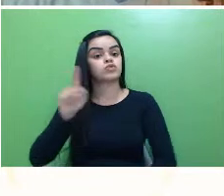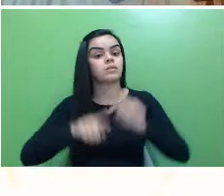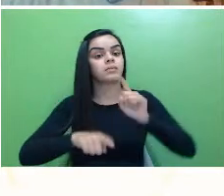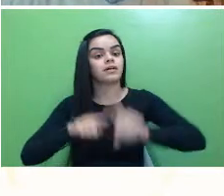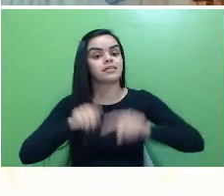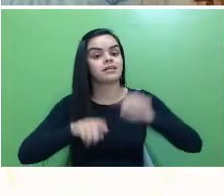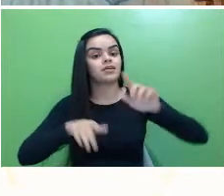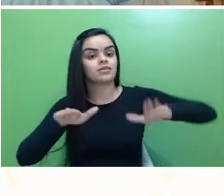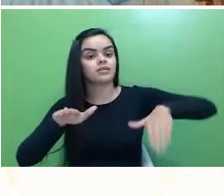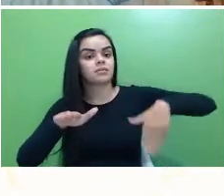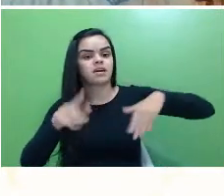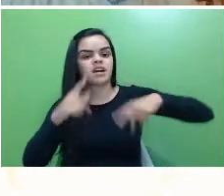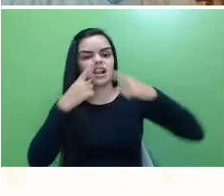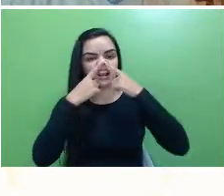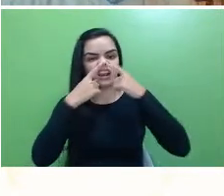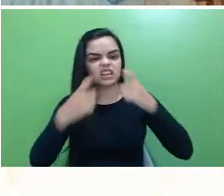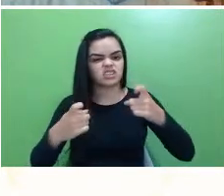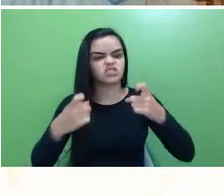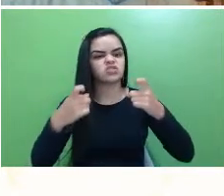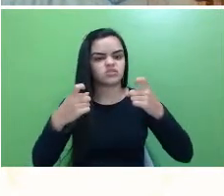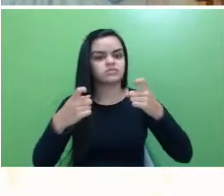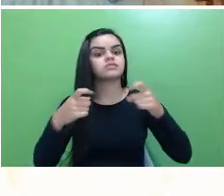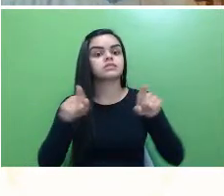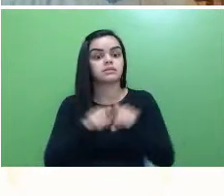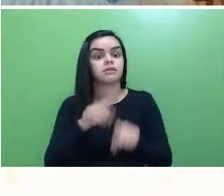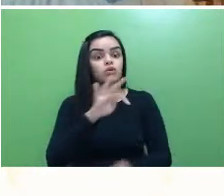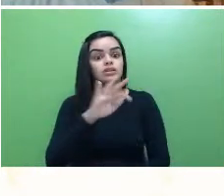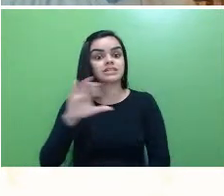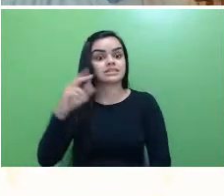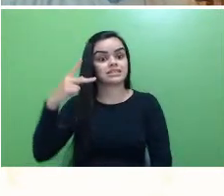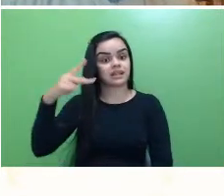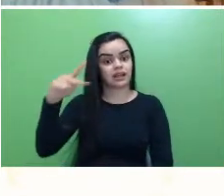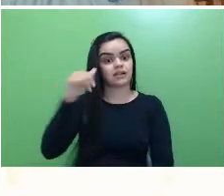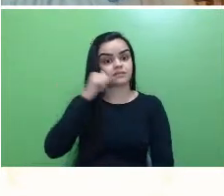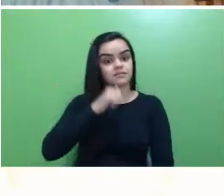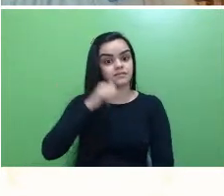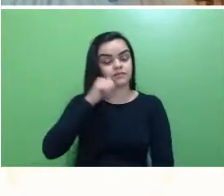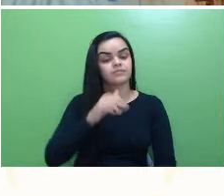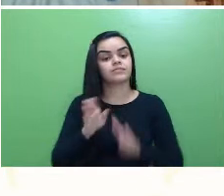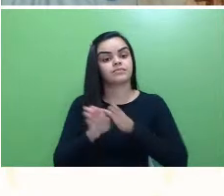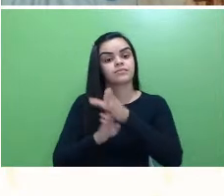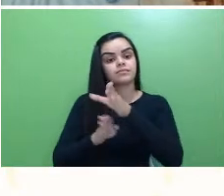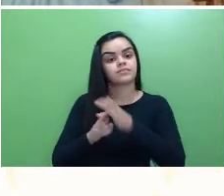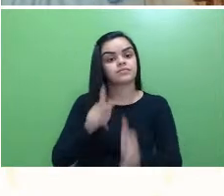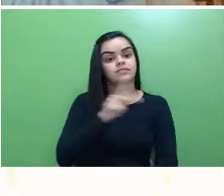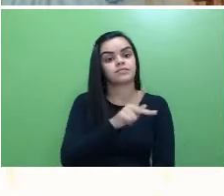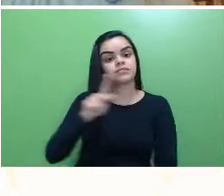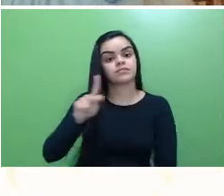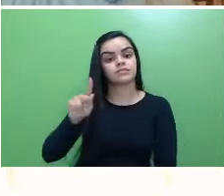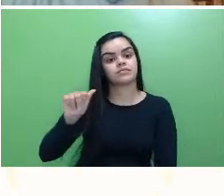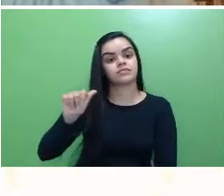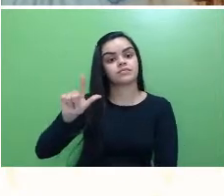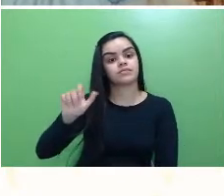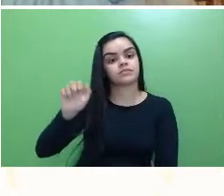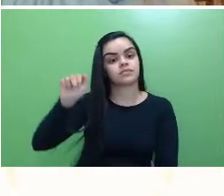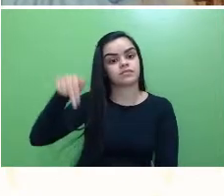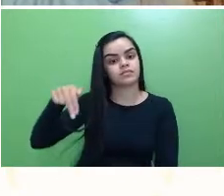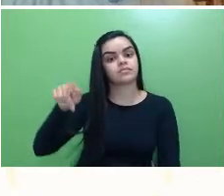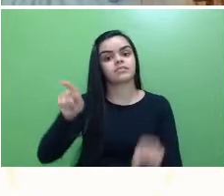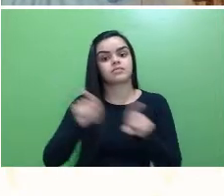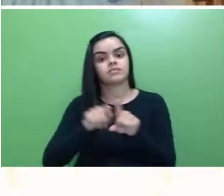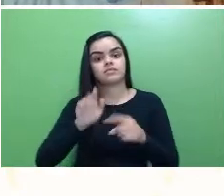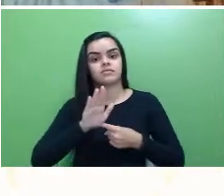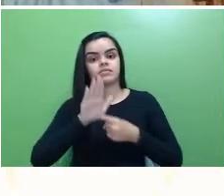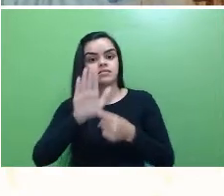lixo marinho, que foi tema do TCC dela, orientado pelo professor Allan, que inclusive aparece